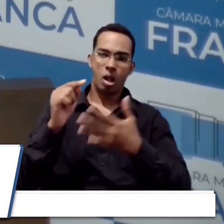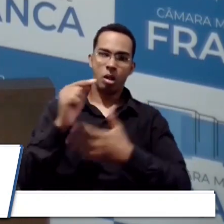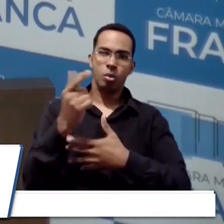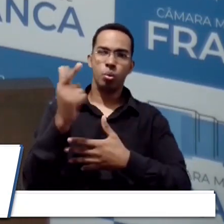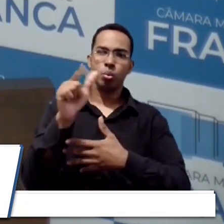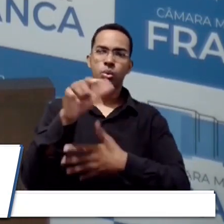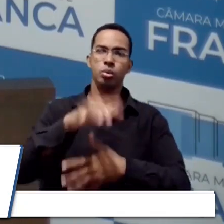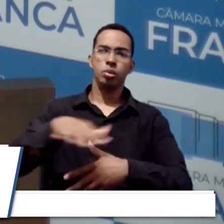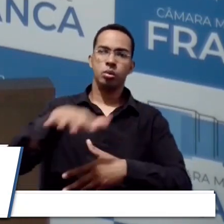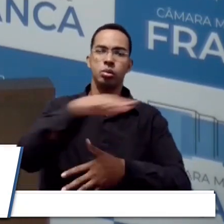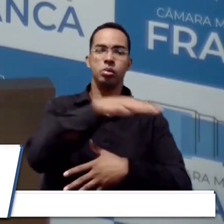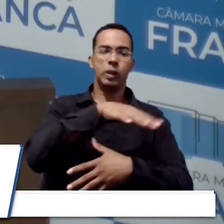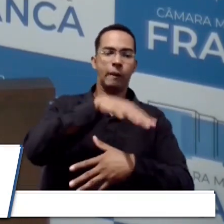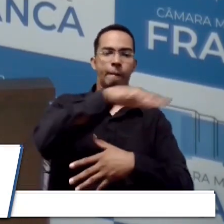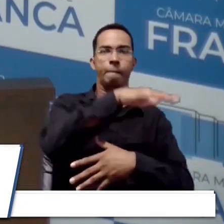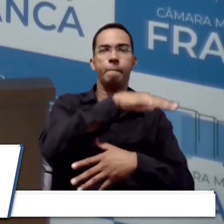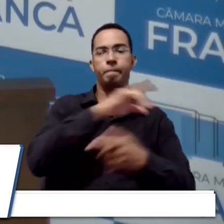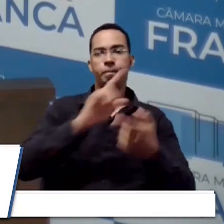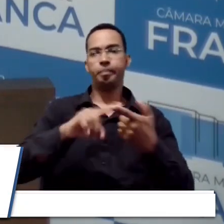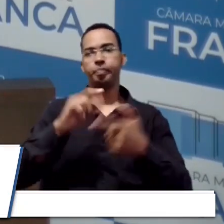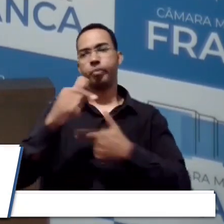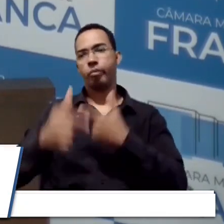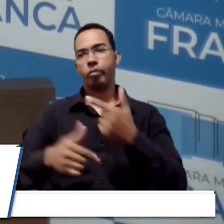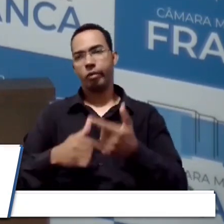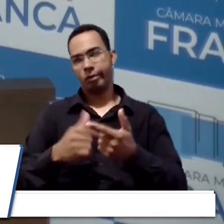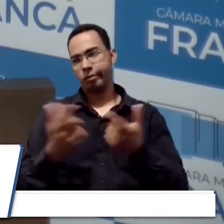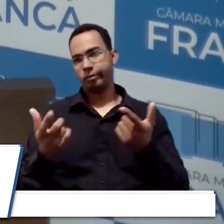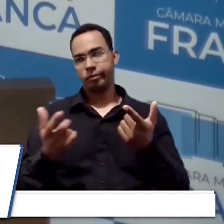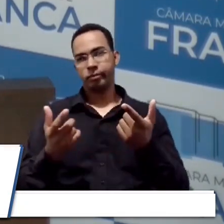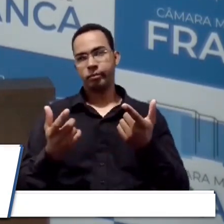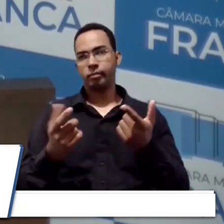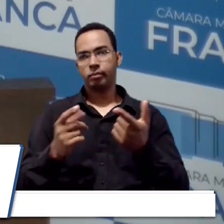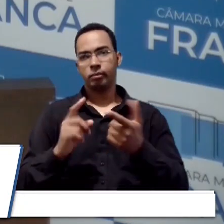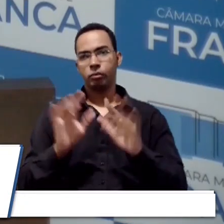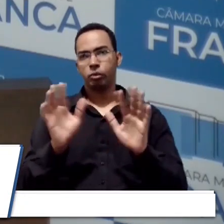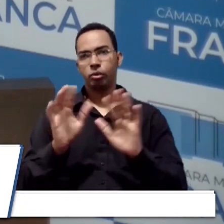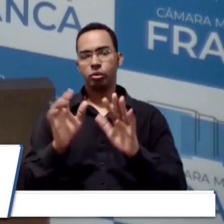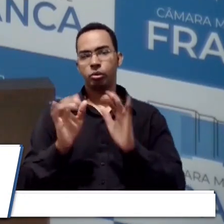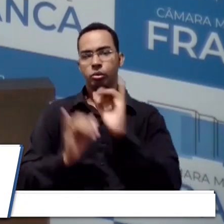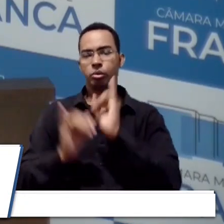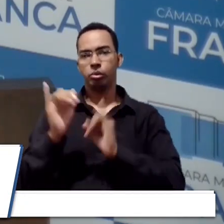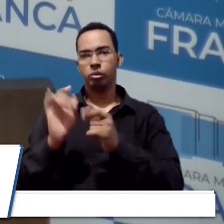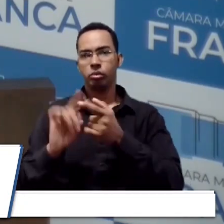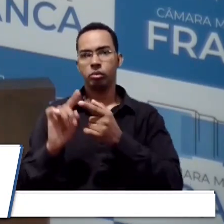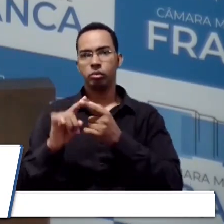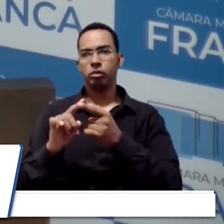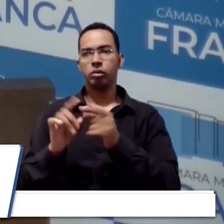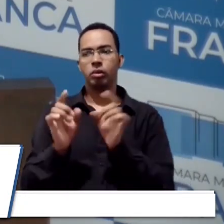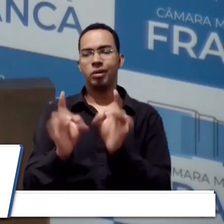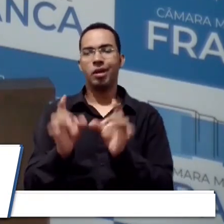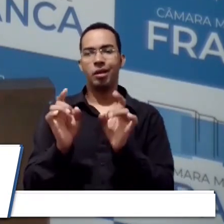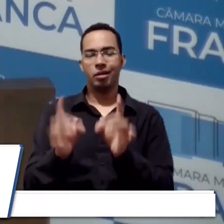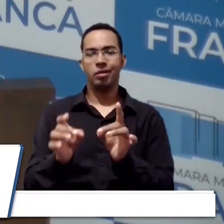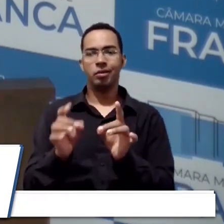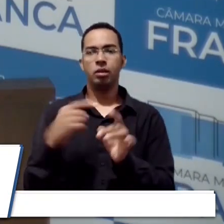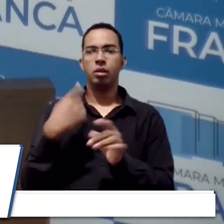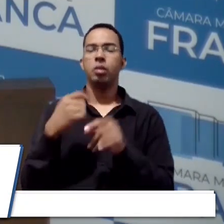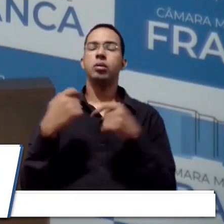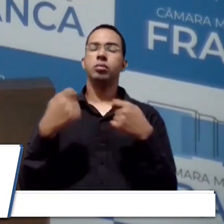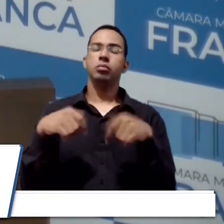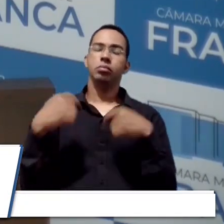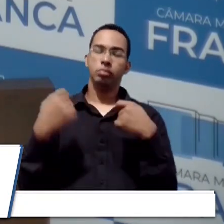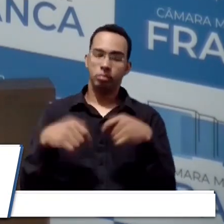campos de trabalhadores, como não só na indústria, como também no comércio. E que nós precisamos